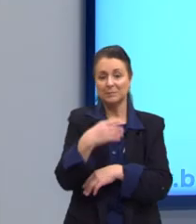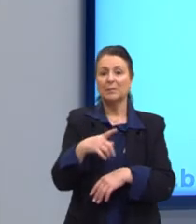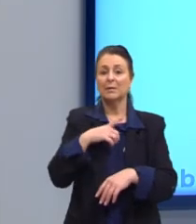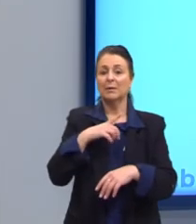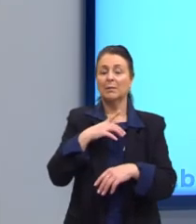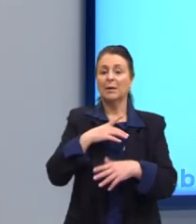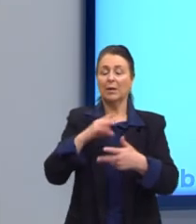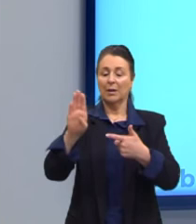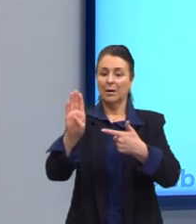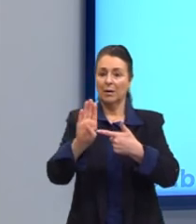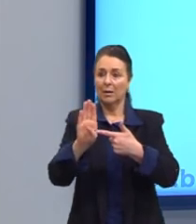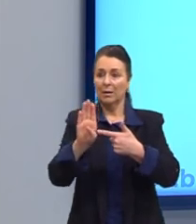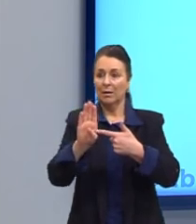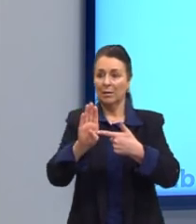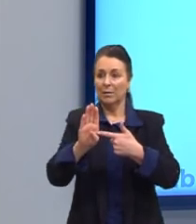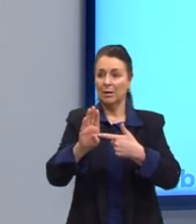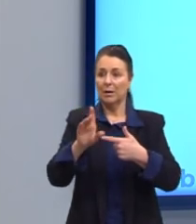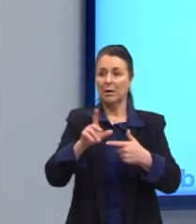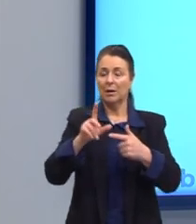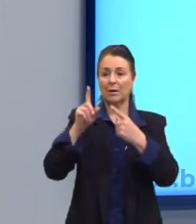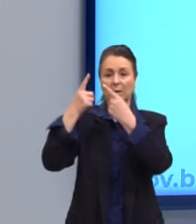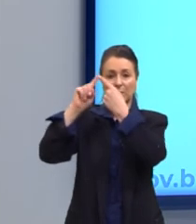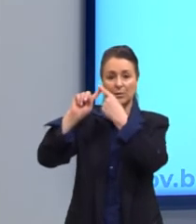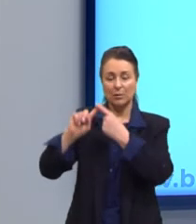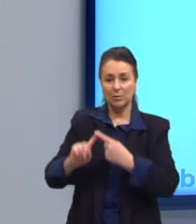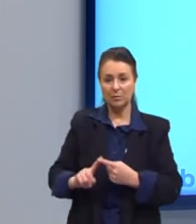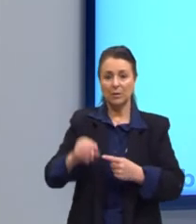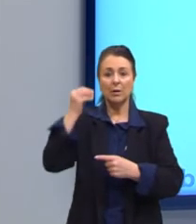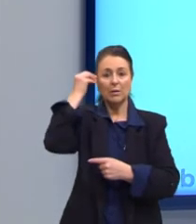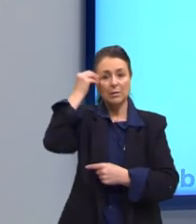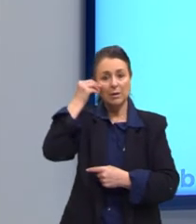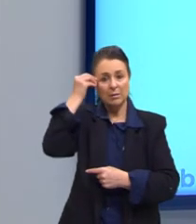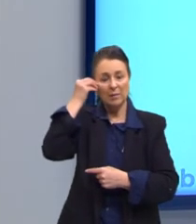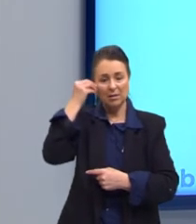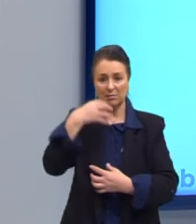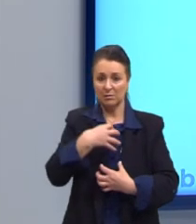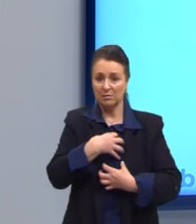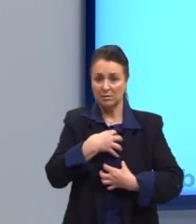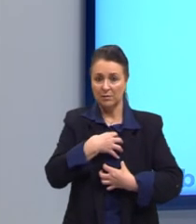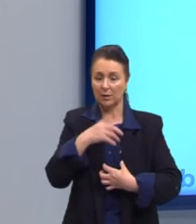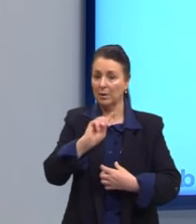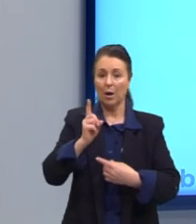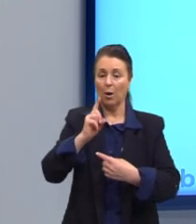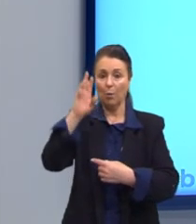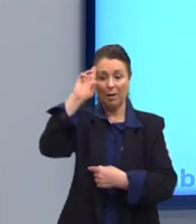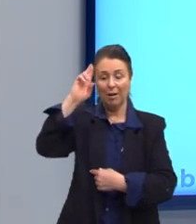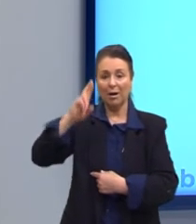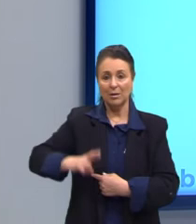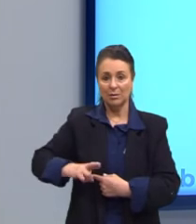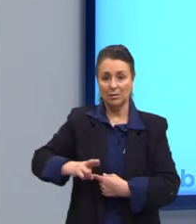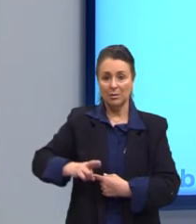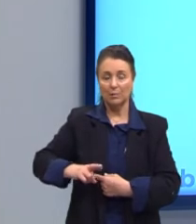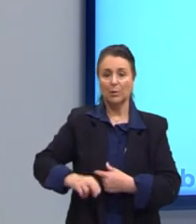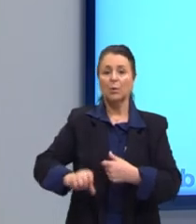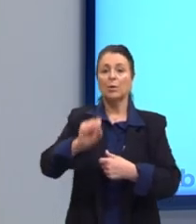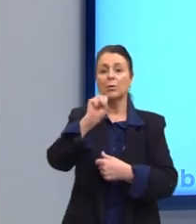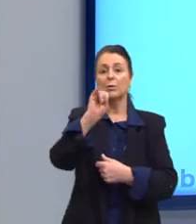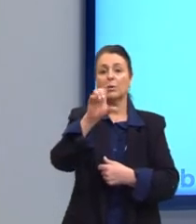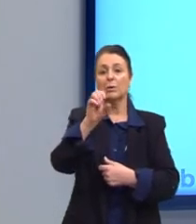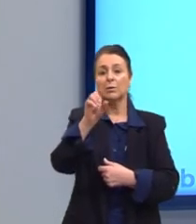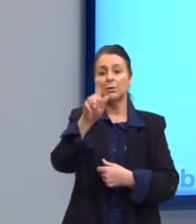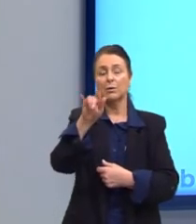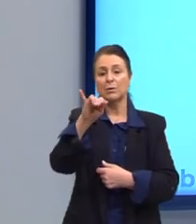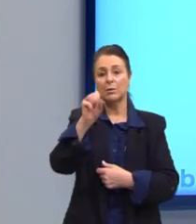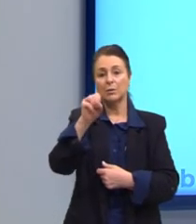dedutiva chega à conclusão valente da experiência sensível. Não, é racional. O silogismo é um tipo de